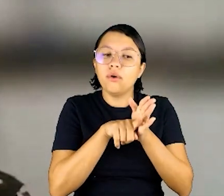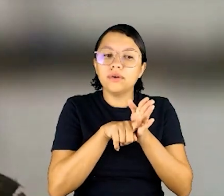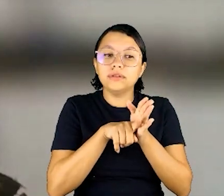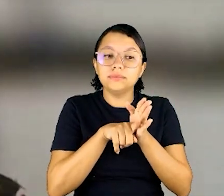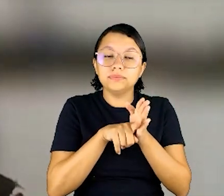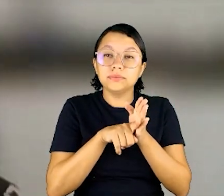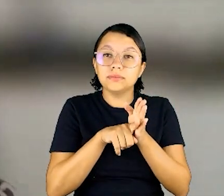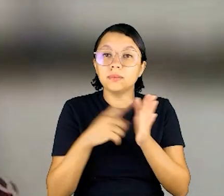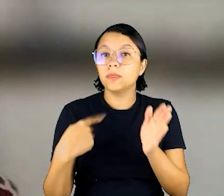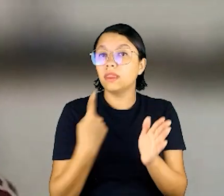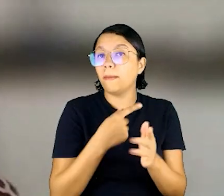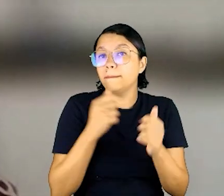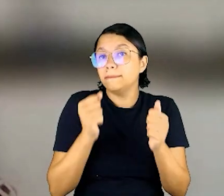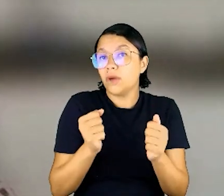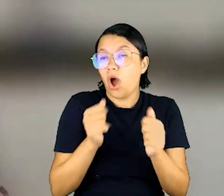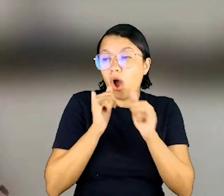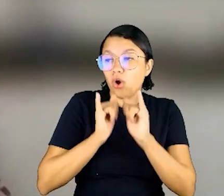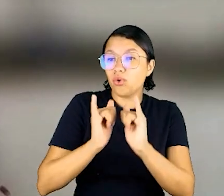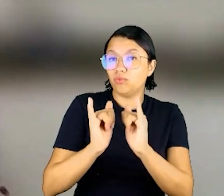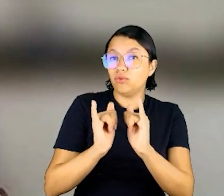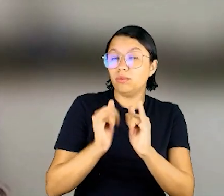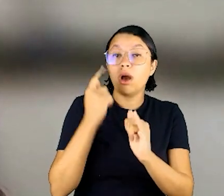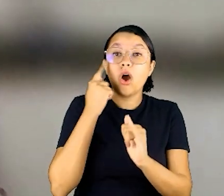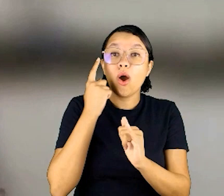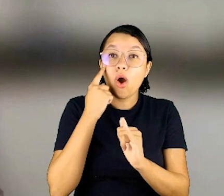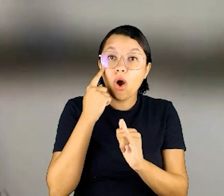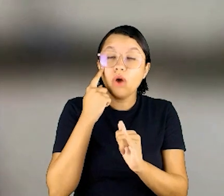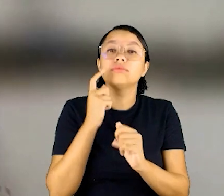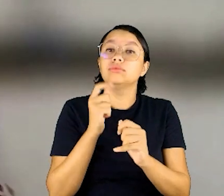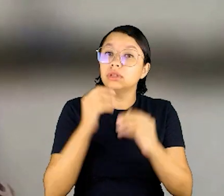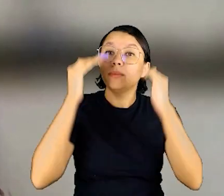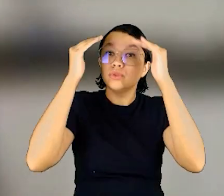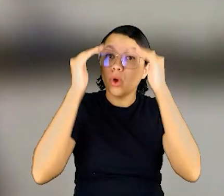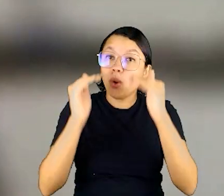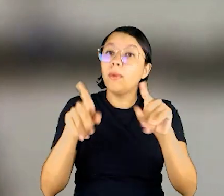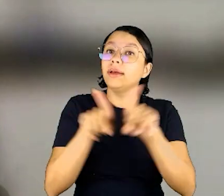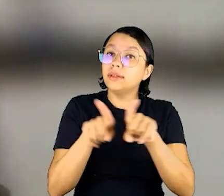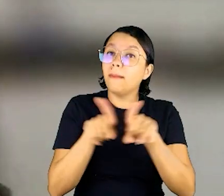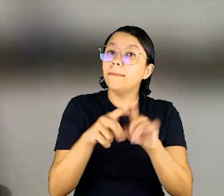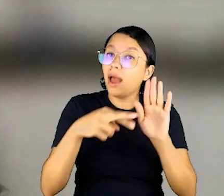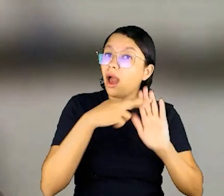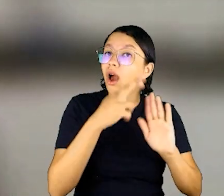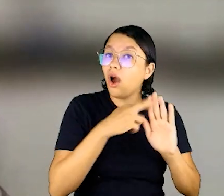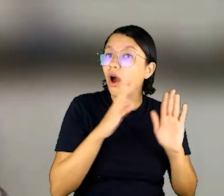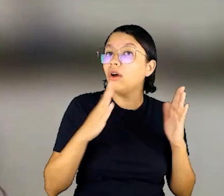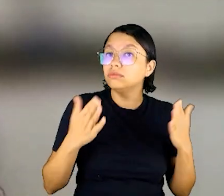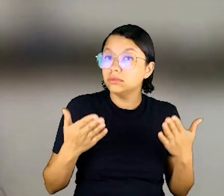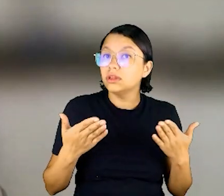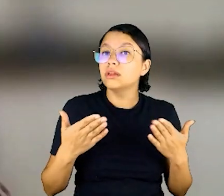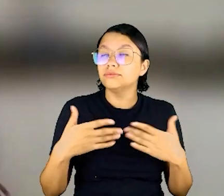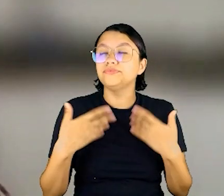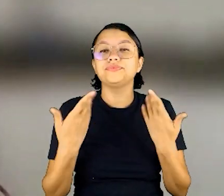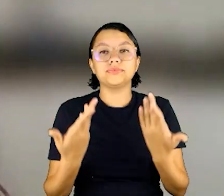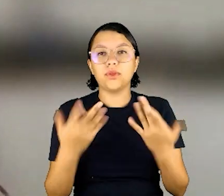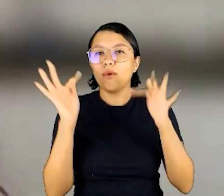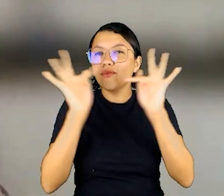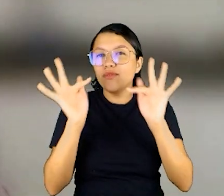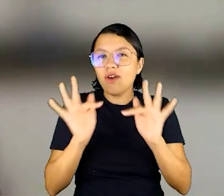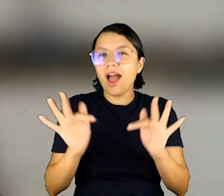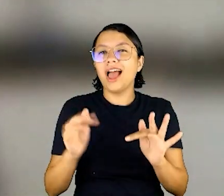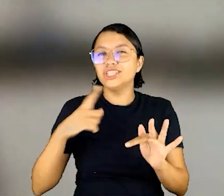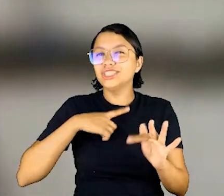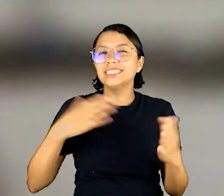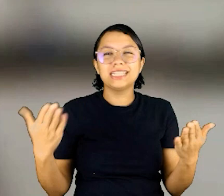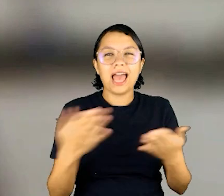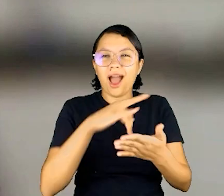questionários, né? A gente possa informar, olha, estamos cumprindo também a recomendação. Então, eu fico